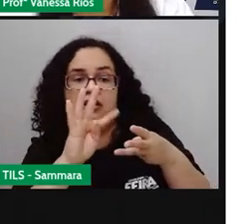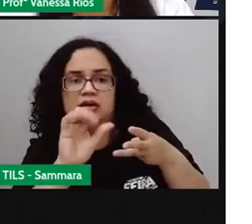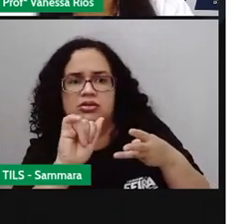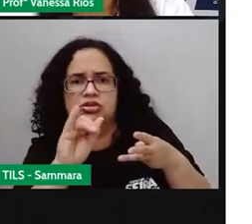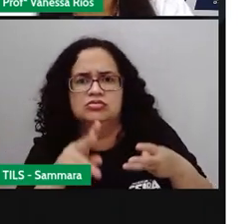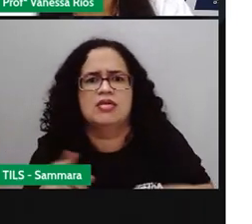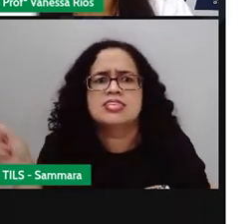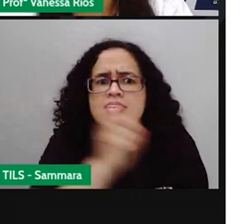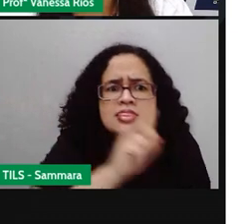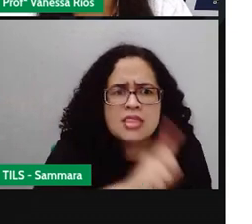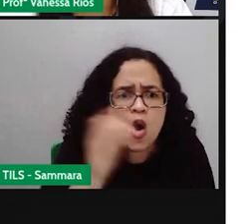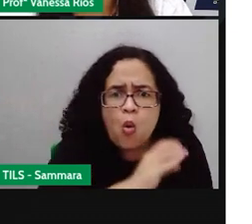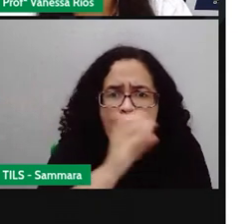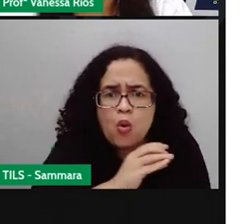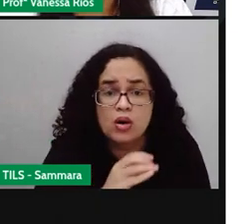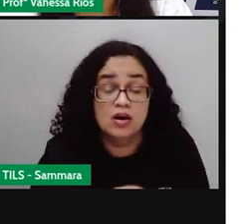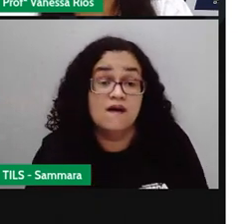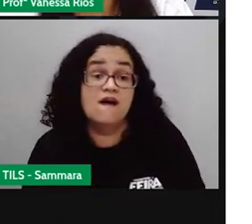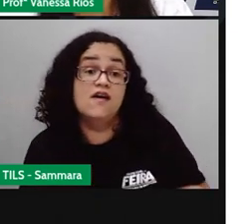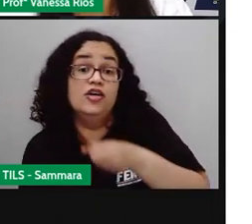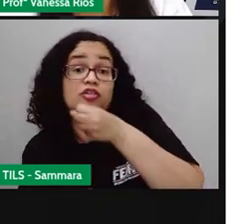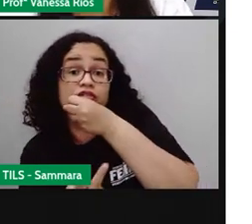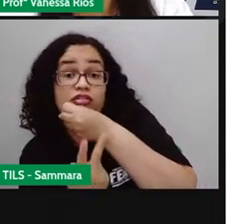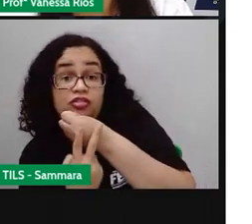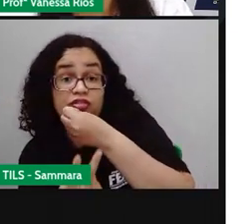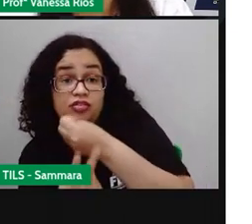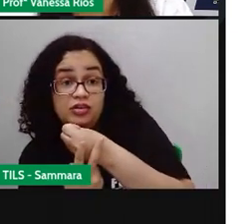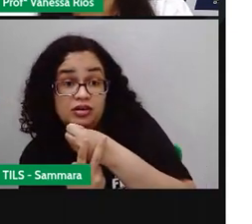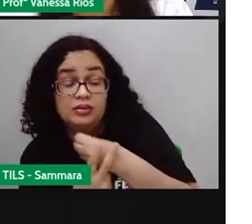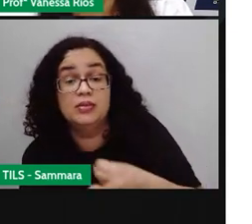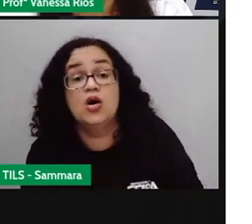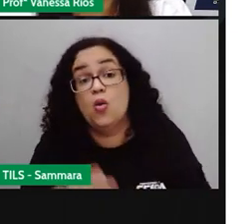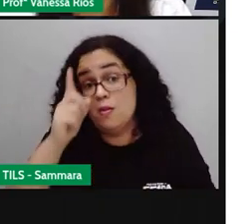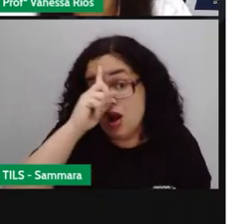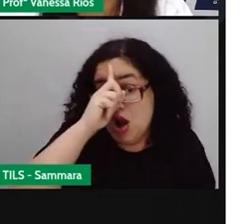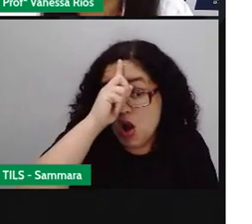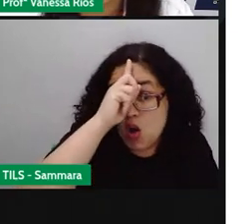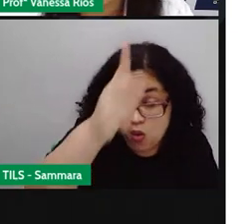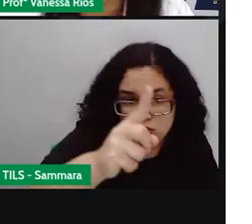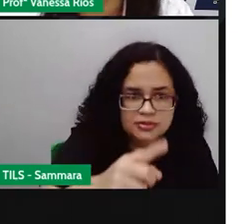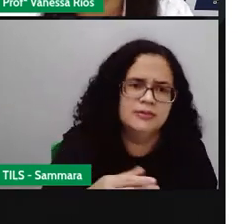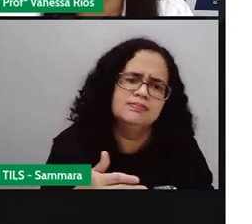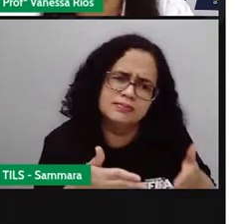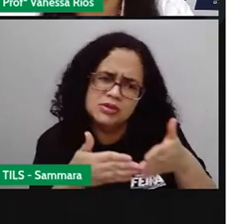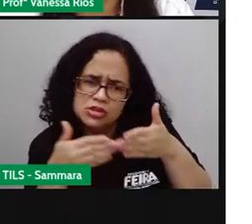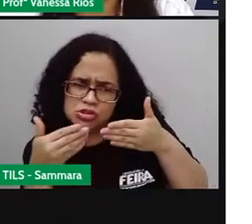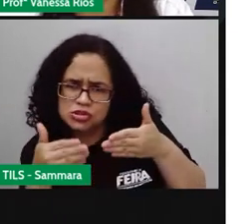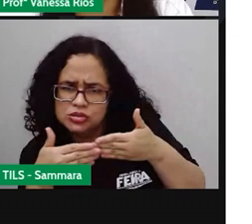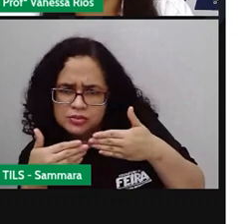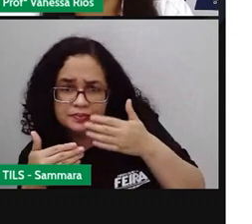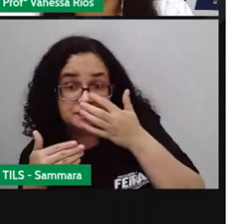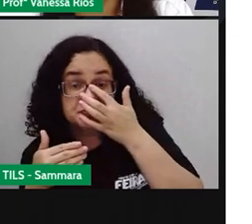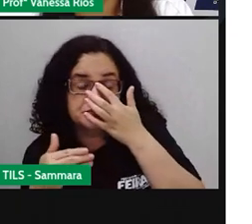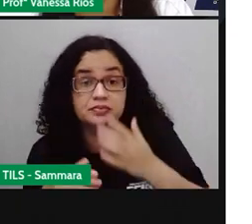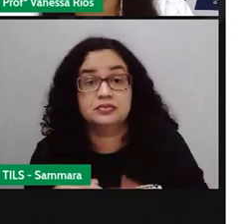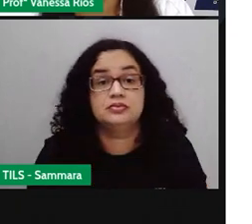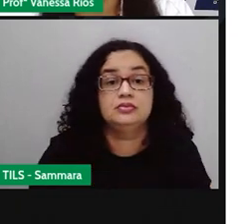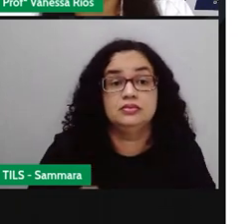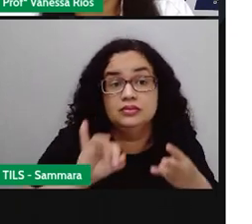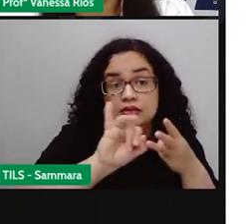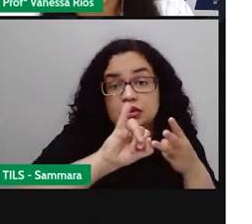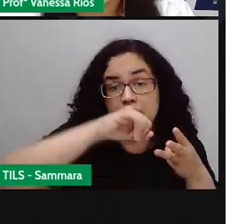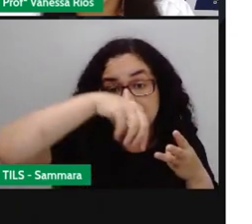corra. O verbo correr, ele está indicando uma ordem ou um pedido. Então, esse é o modo